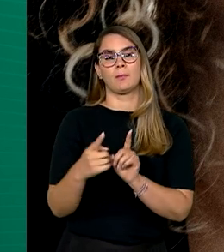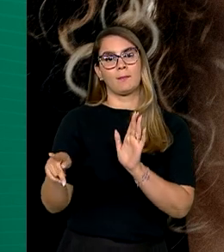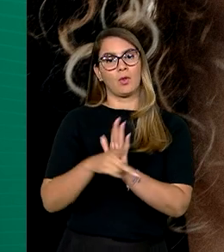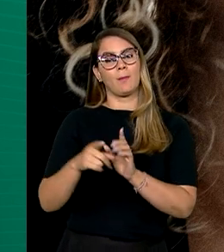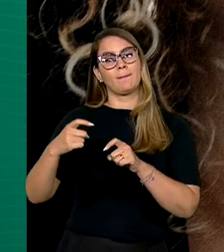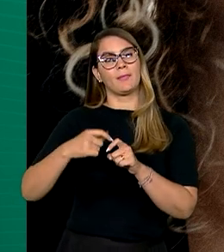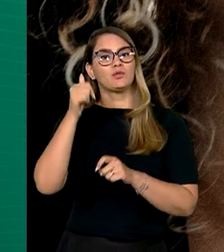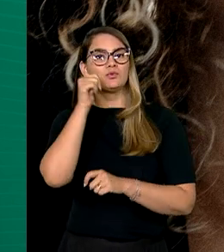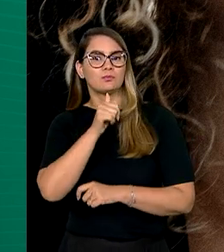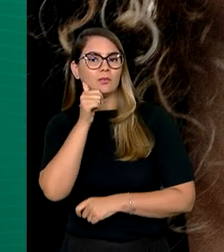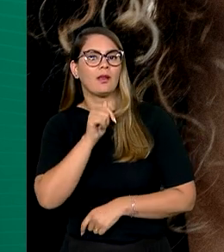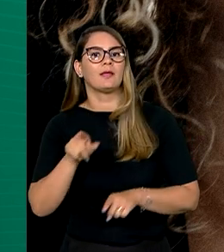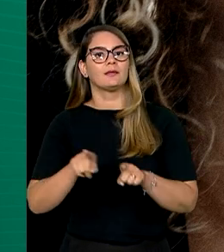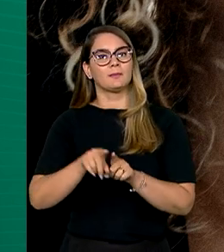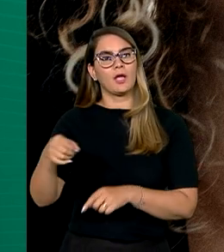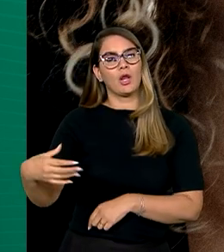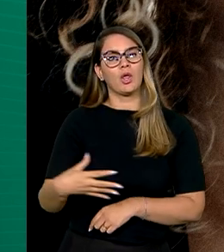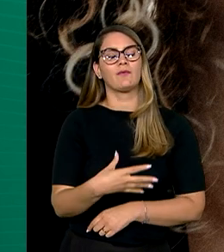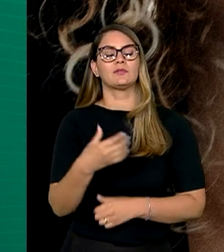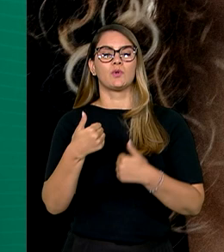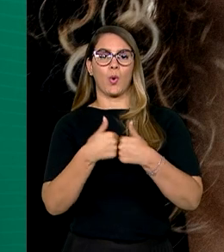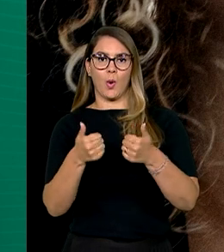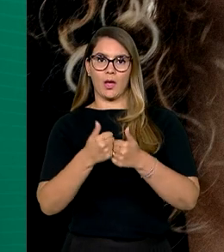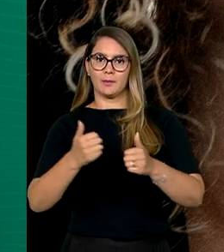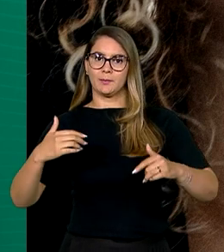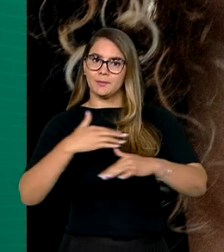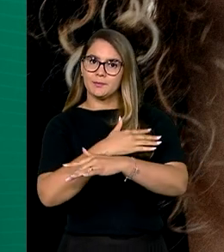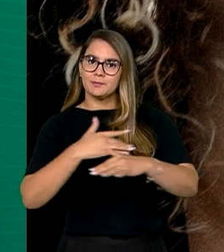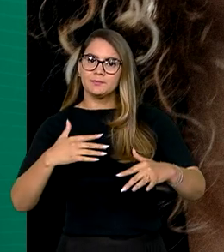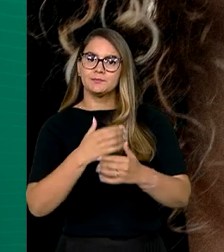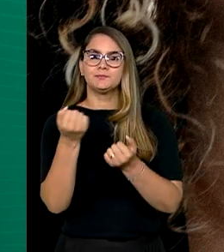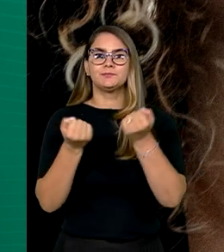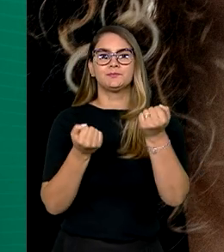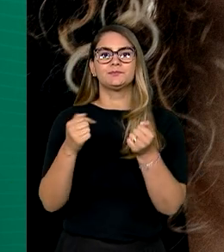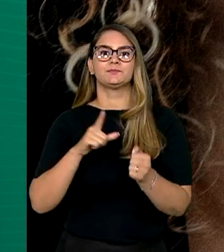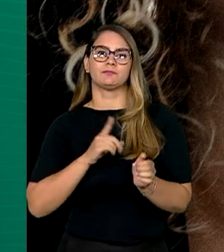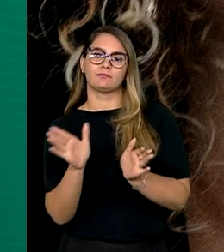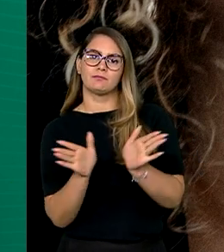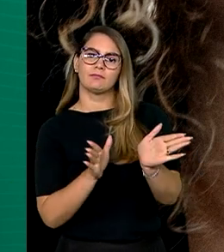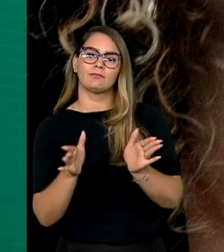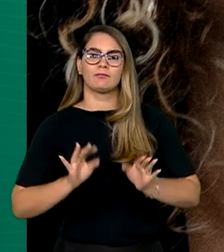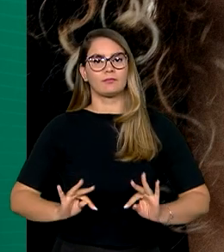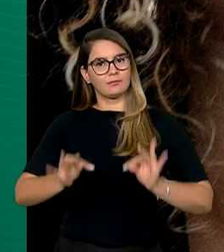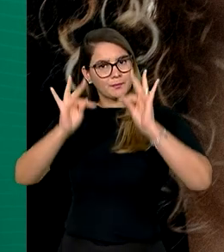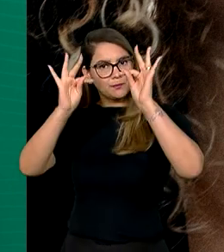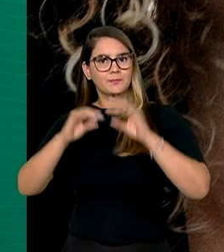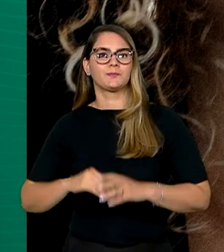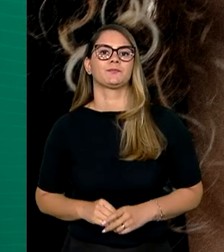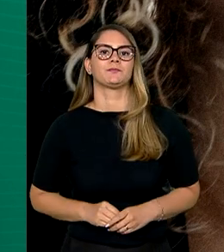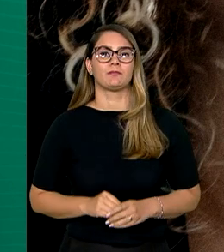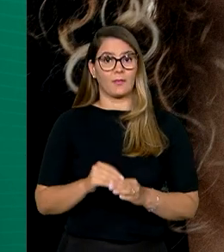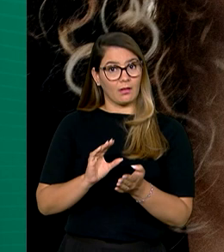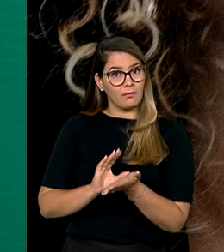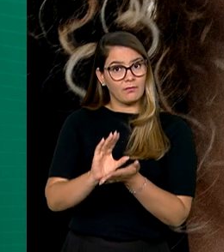equipados e a renovação da frota de ônibus urbanos para veículos com acessibilidade e tecnologia. O